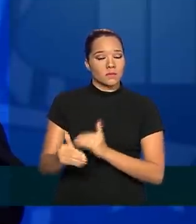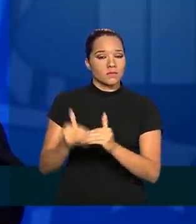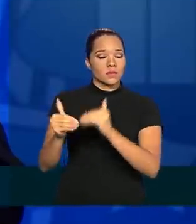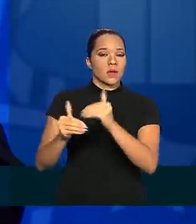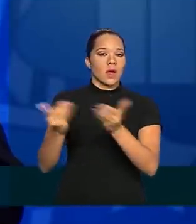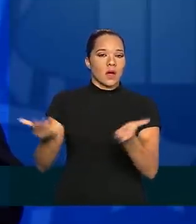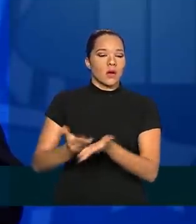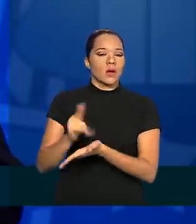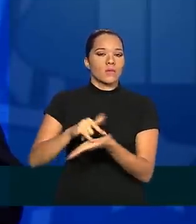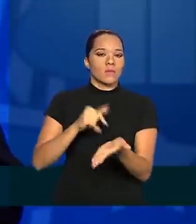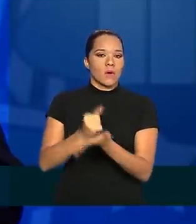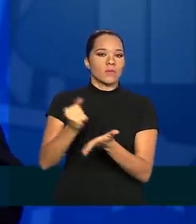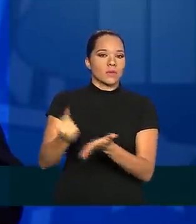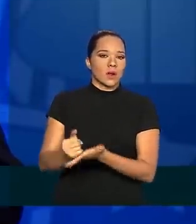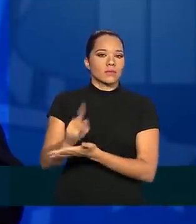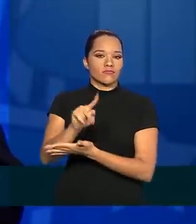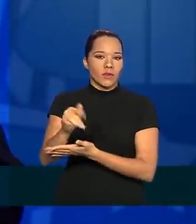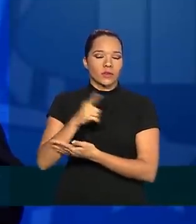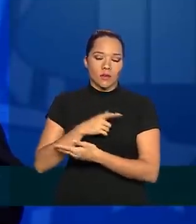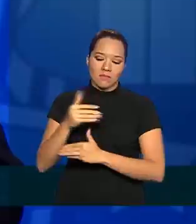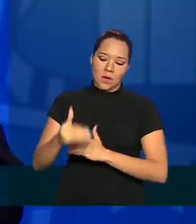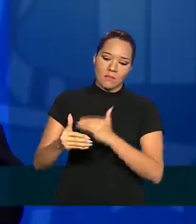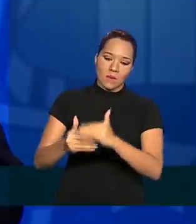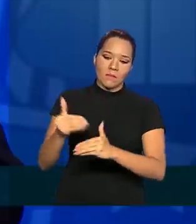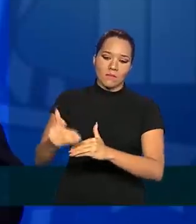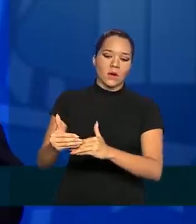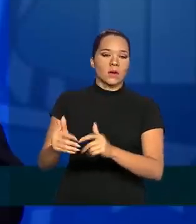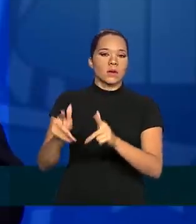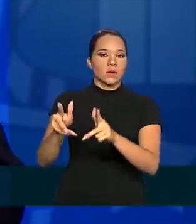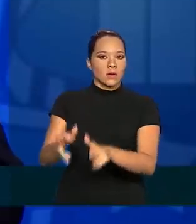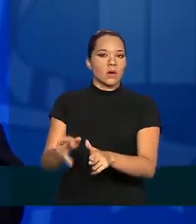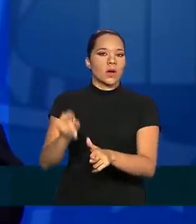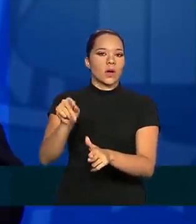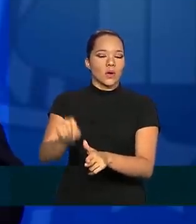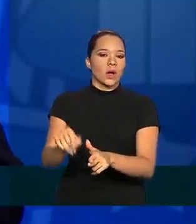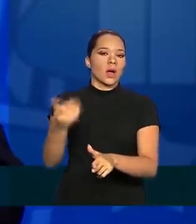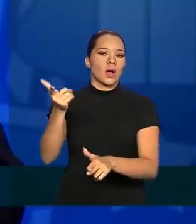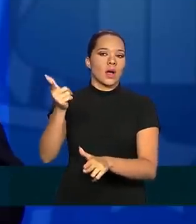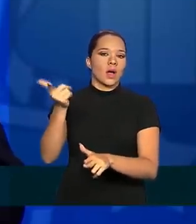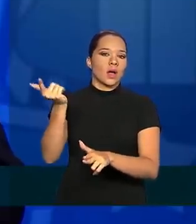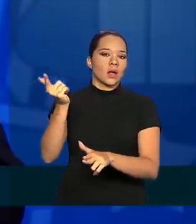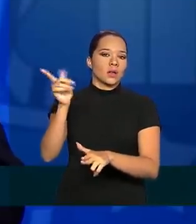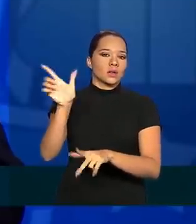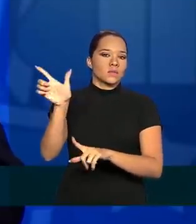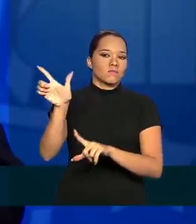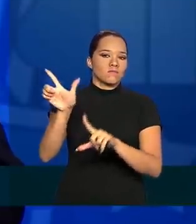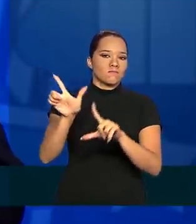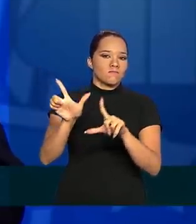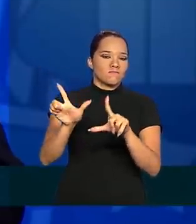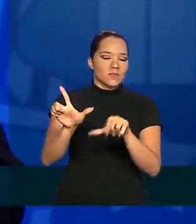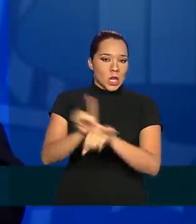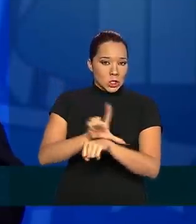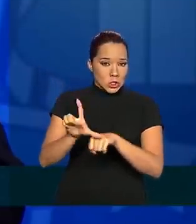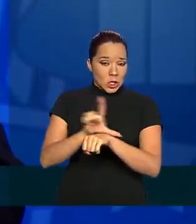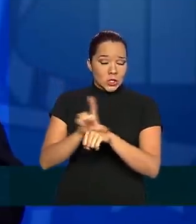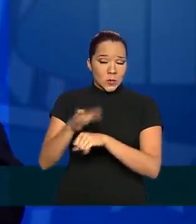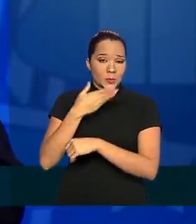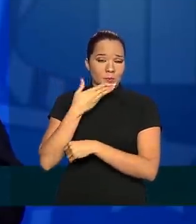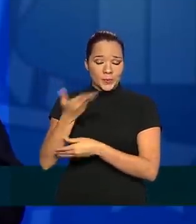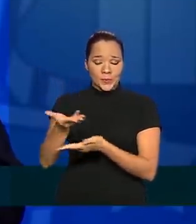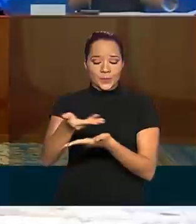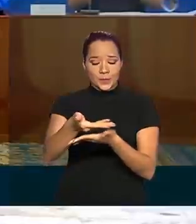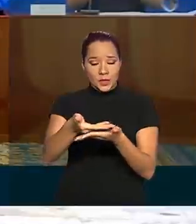vai ser a contratualização, que terá os seus passos, de acordo com a legislação que regula uma encomenda tecnológica.